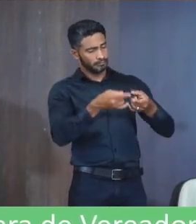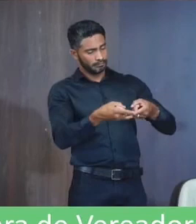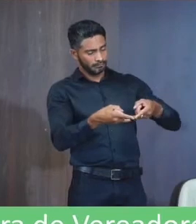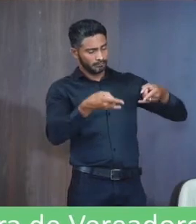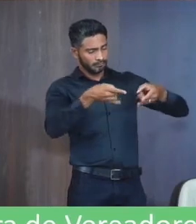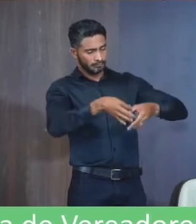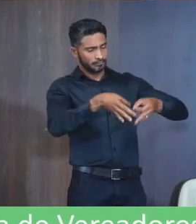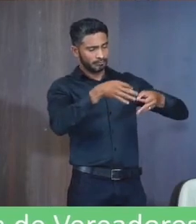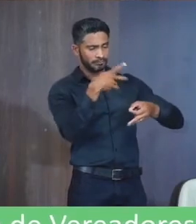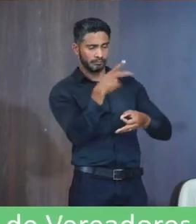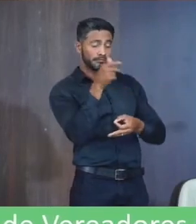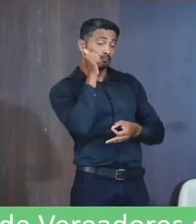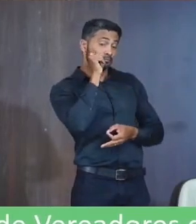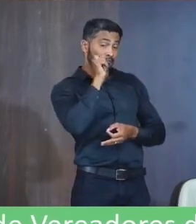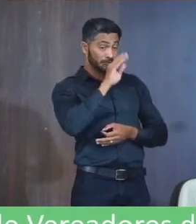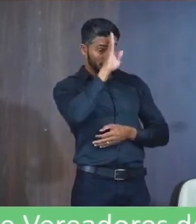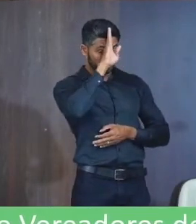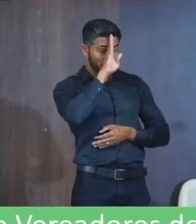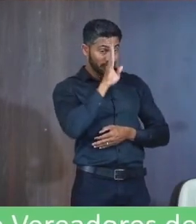Higiênicos Semininos